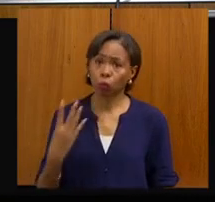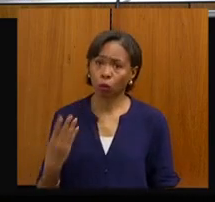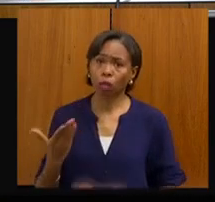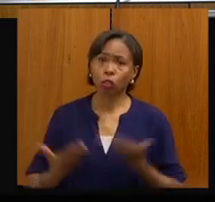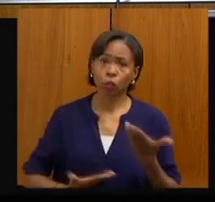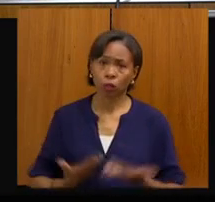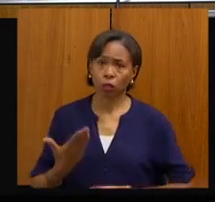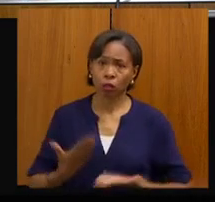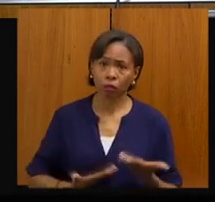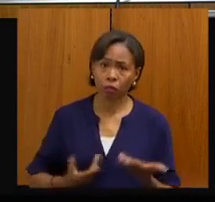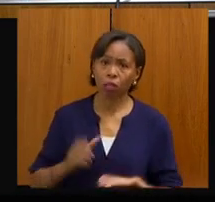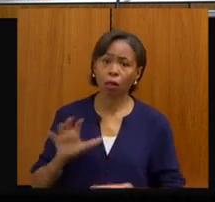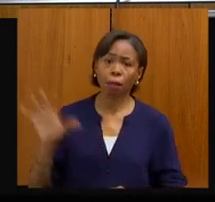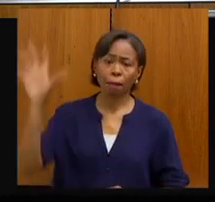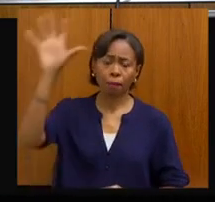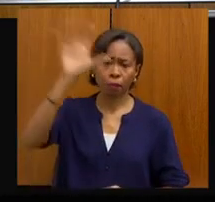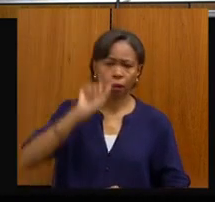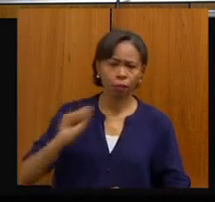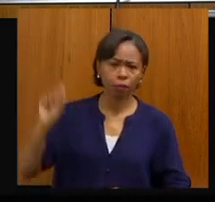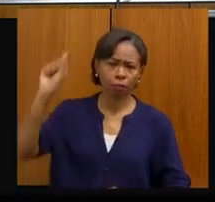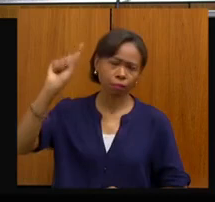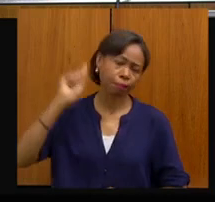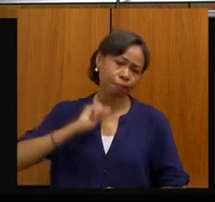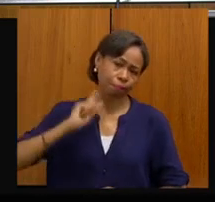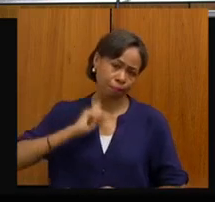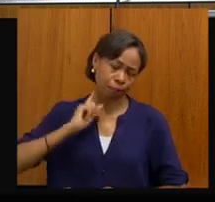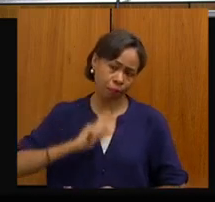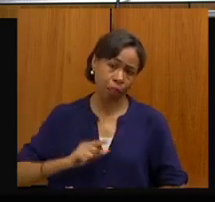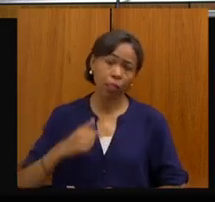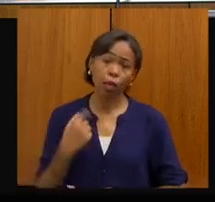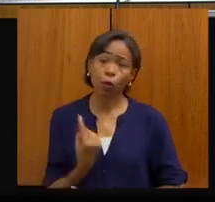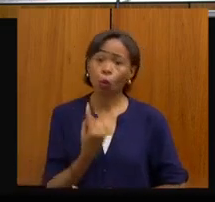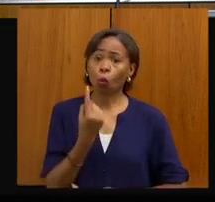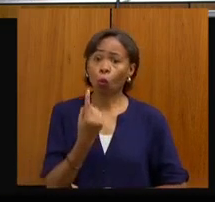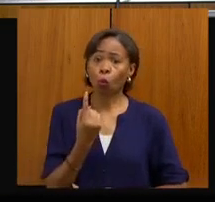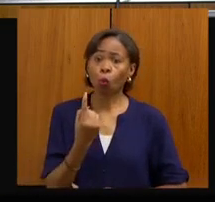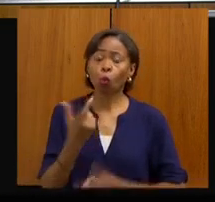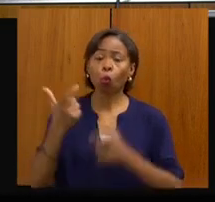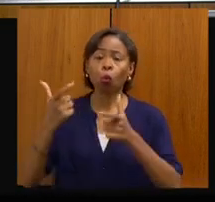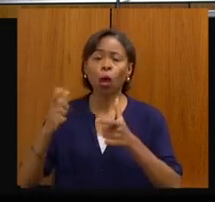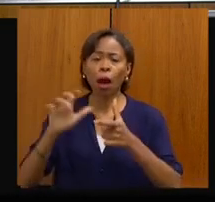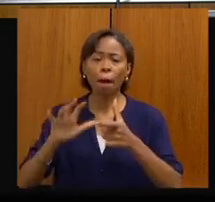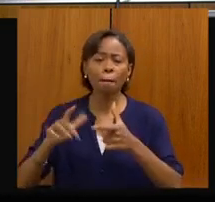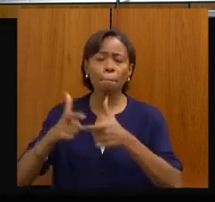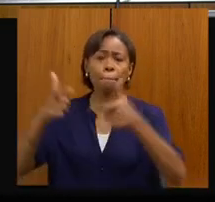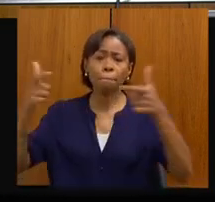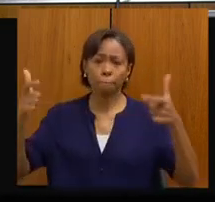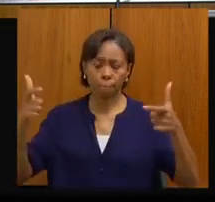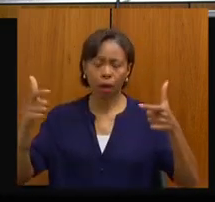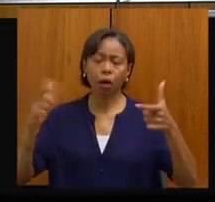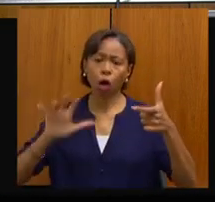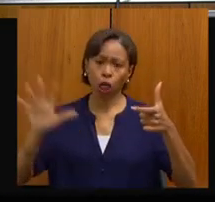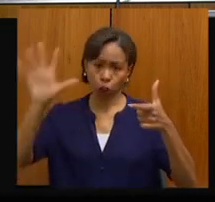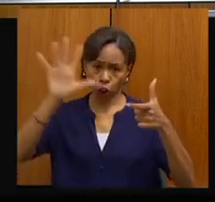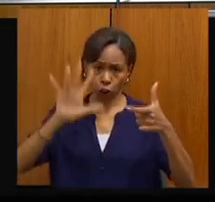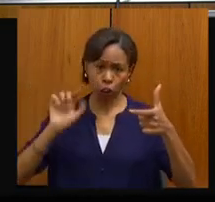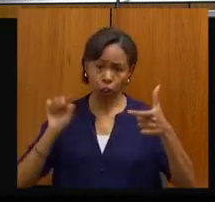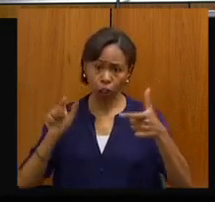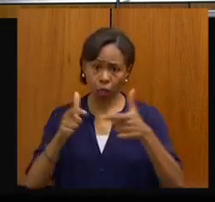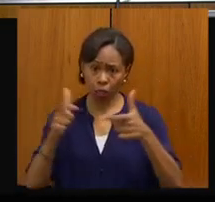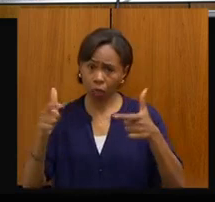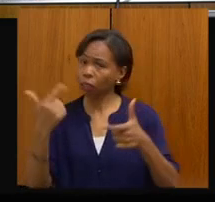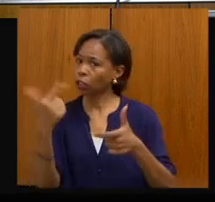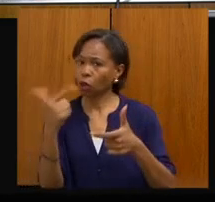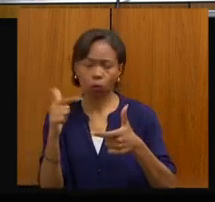pelo Estado de Minas Gerais. Nós estamos aí com uma macro região que, neste momento, não tem um